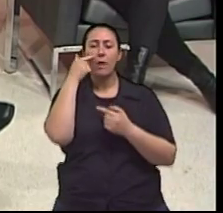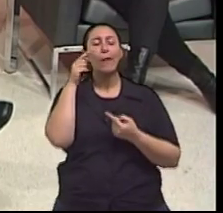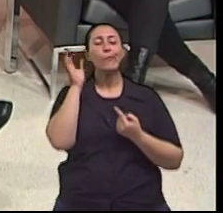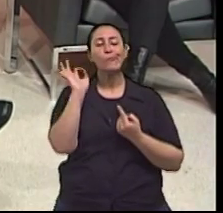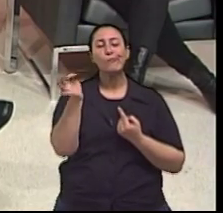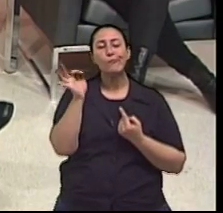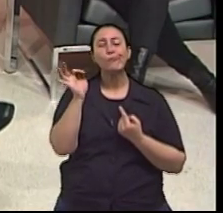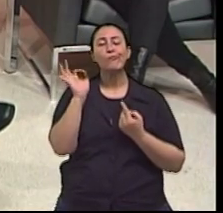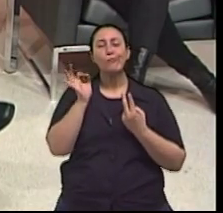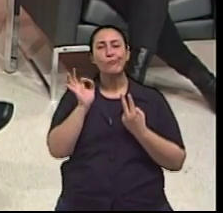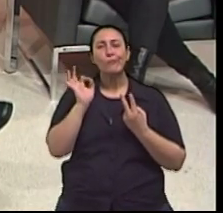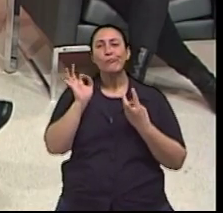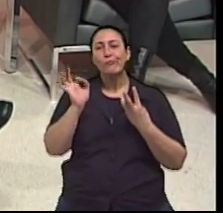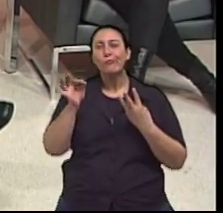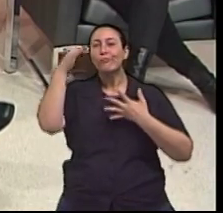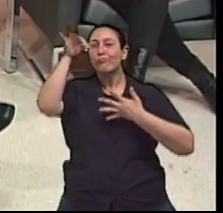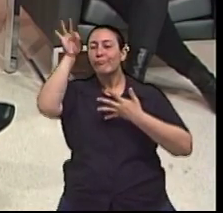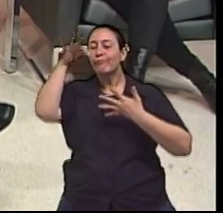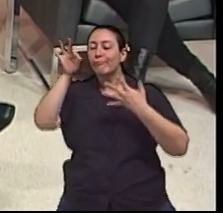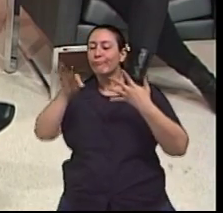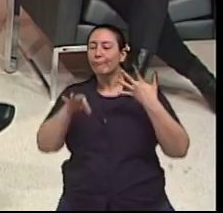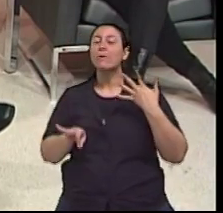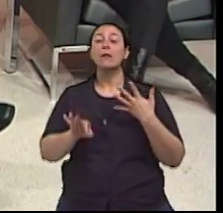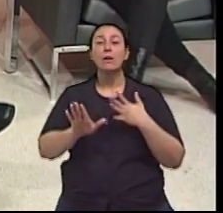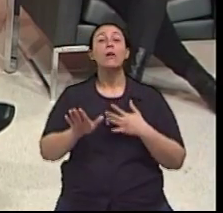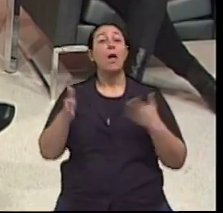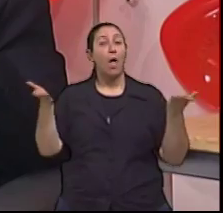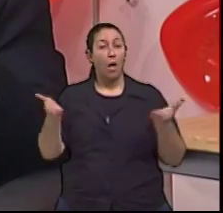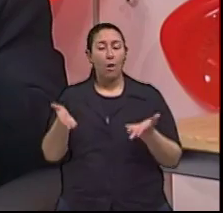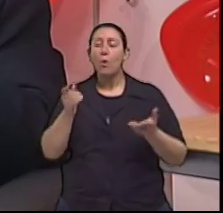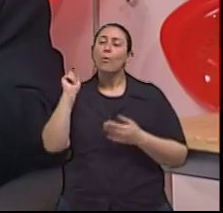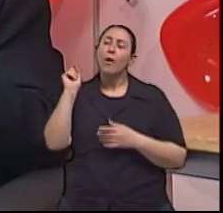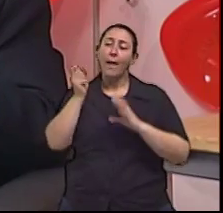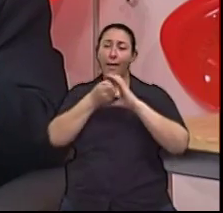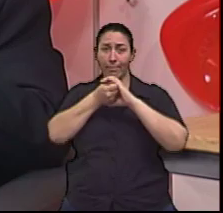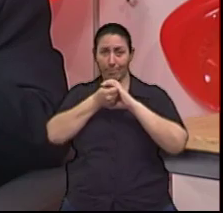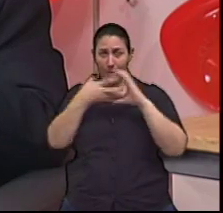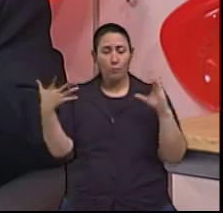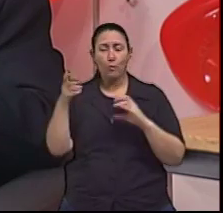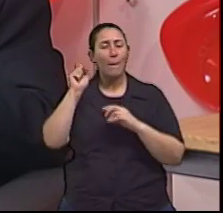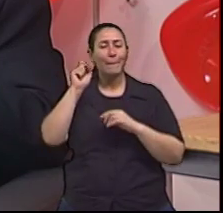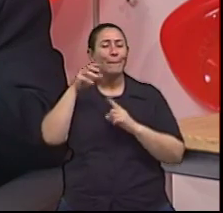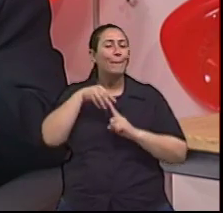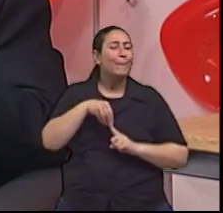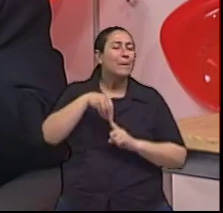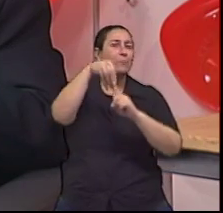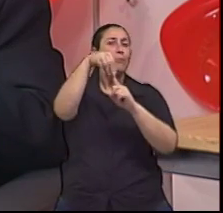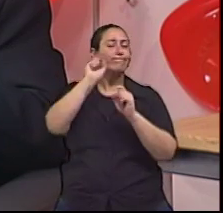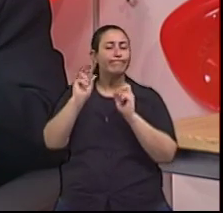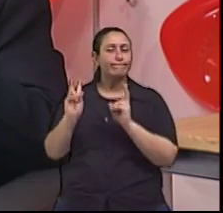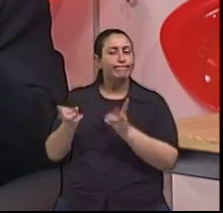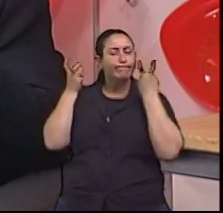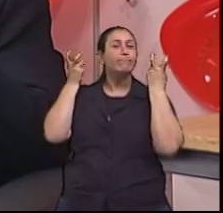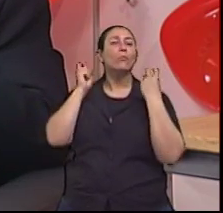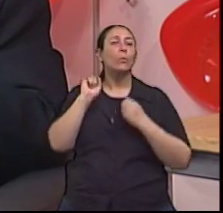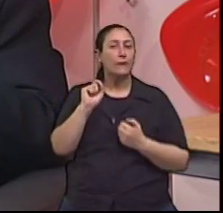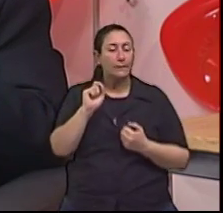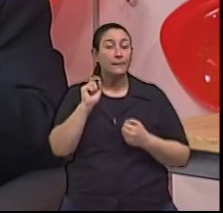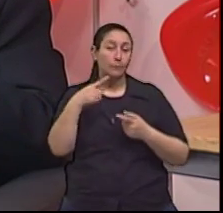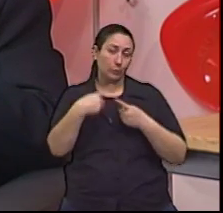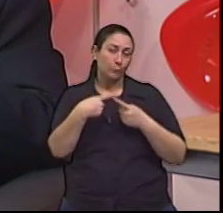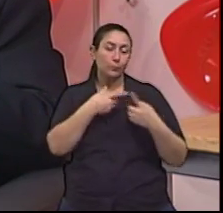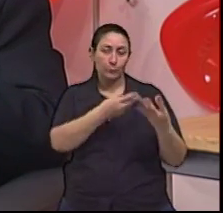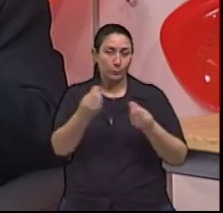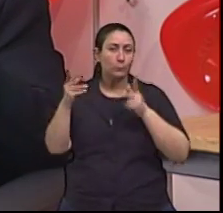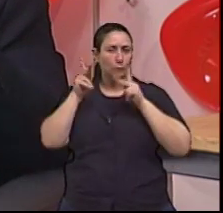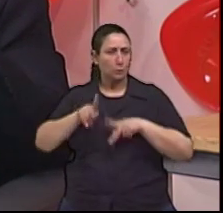será que todos eles são marcados? Isso. Uma das características principais da demência vascular, Isabel, inclusive, nós temos